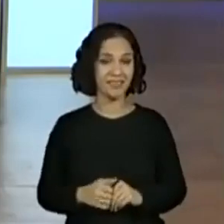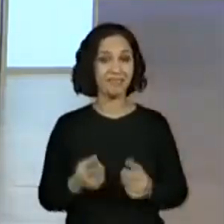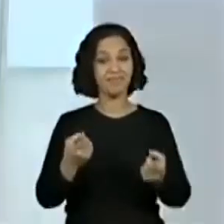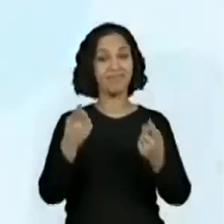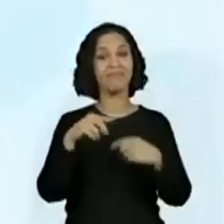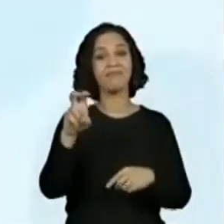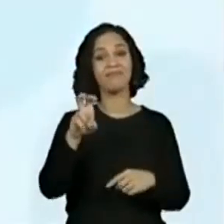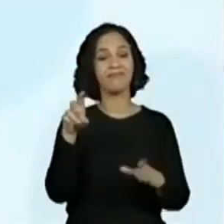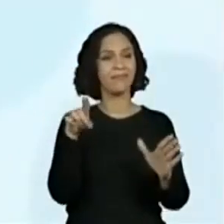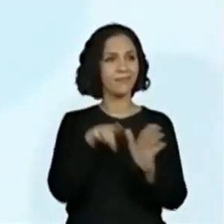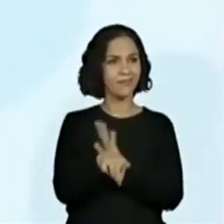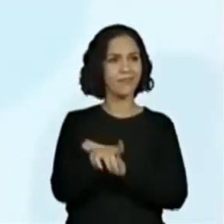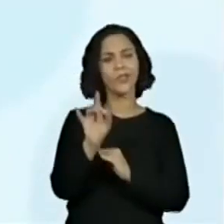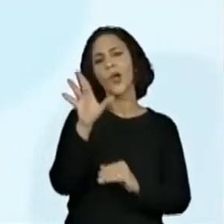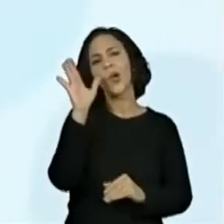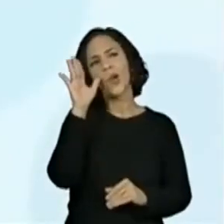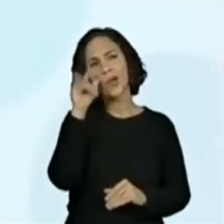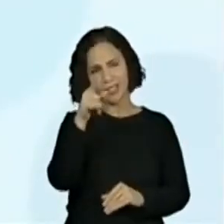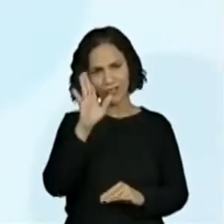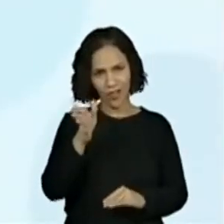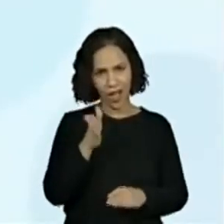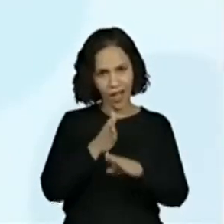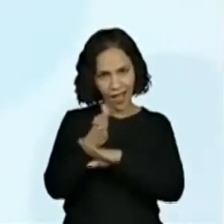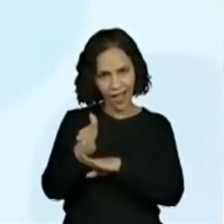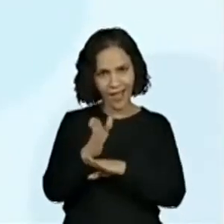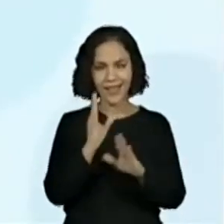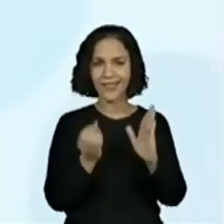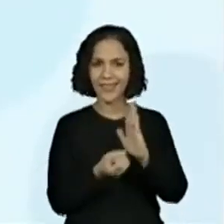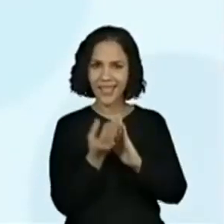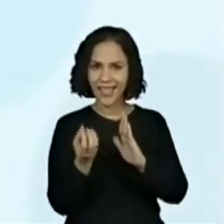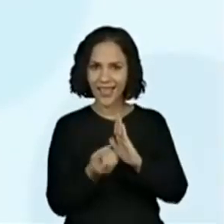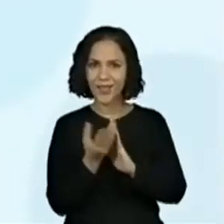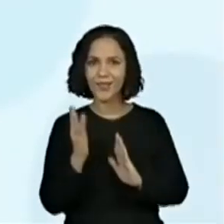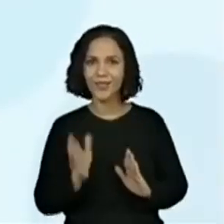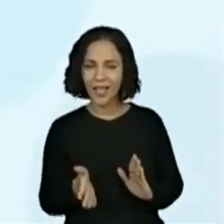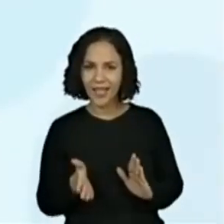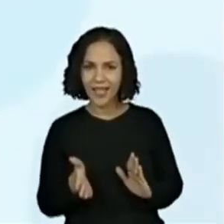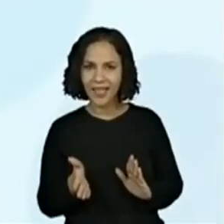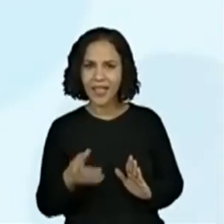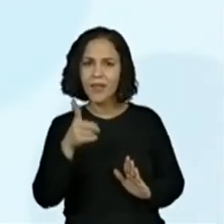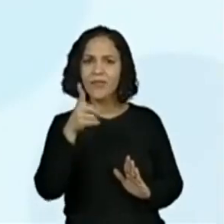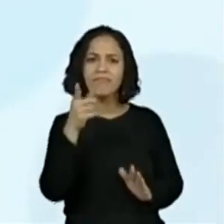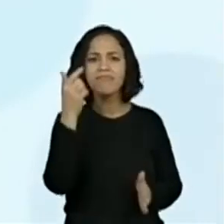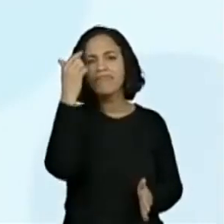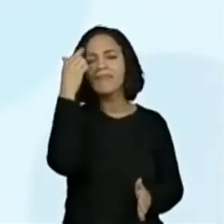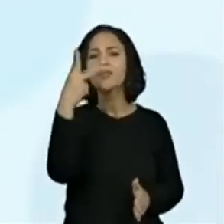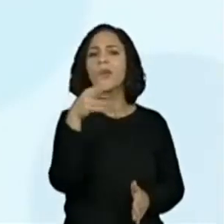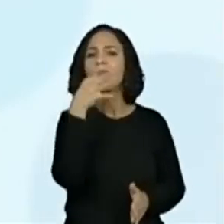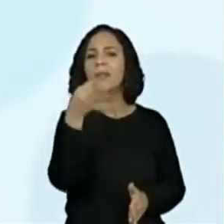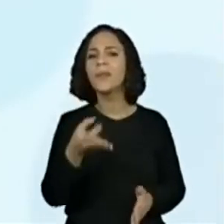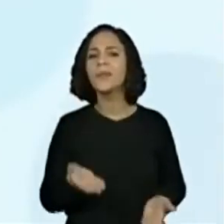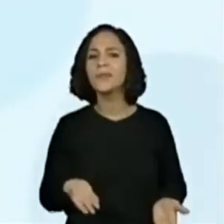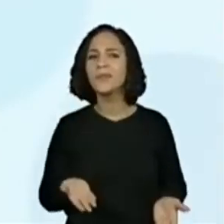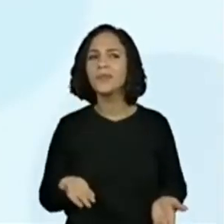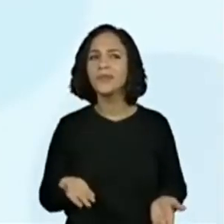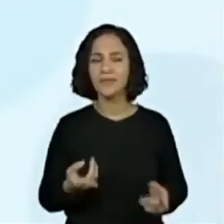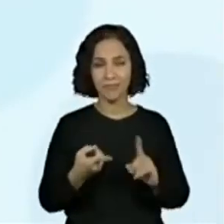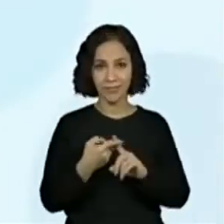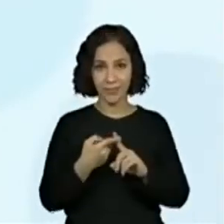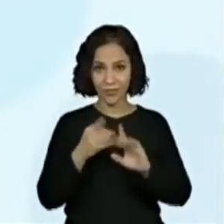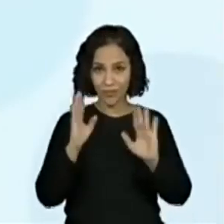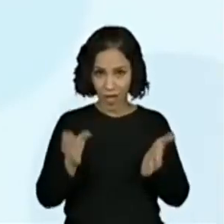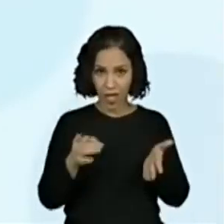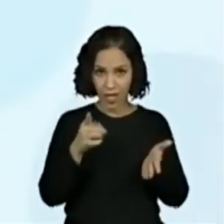cinco. Questão. Só por curiosidade. Já participou de algum sarau? Quais foram as suas impressões? Primeira coisa. Quem já